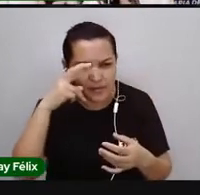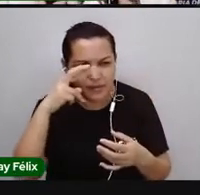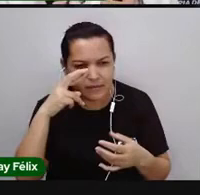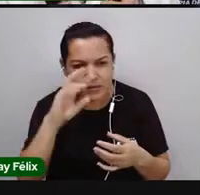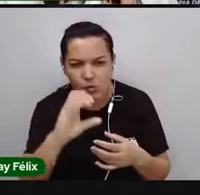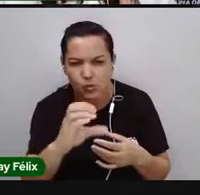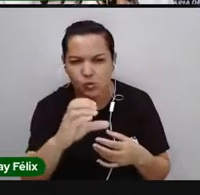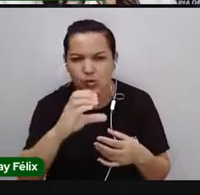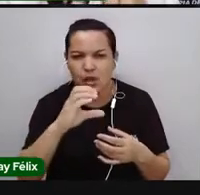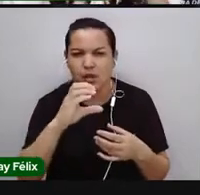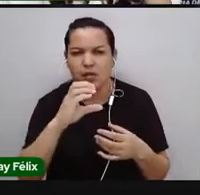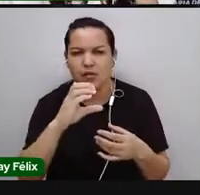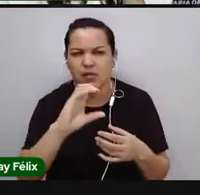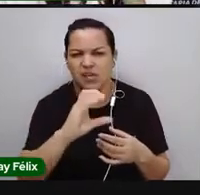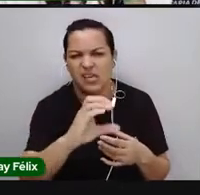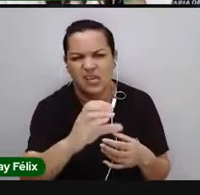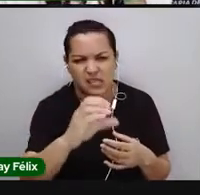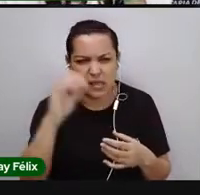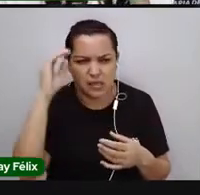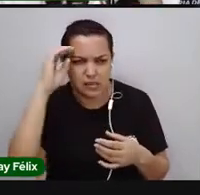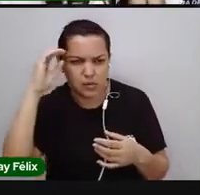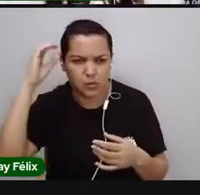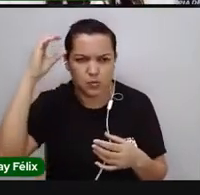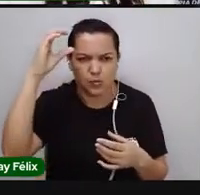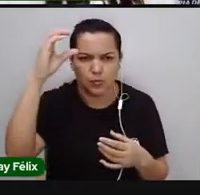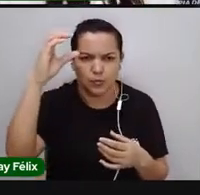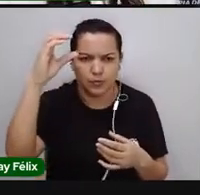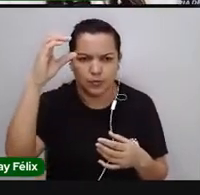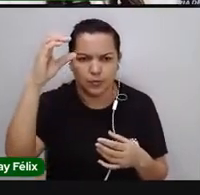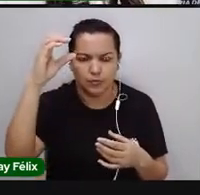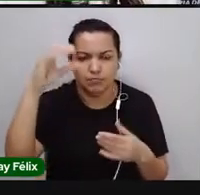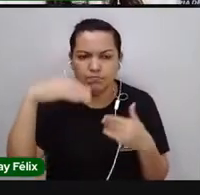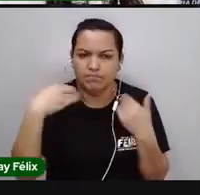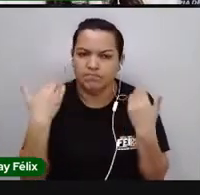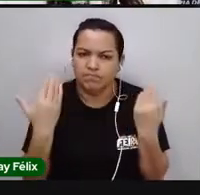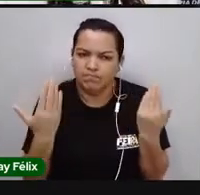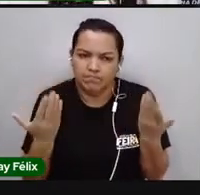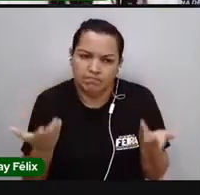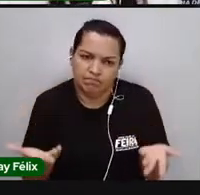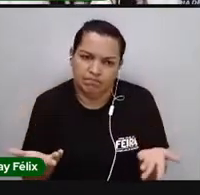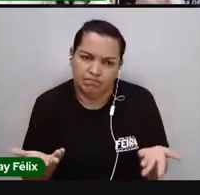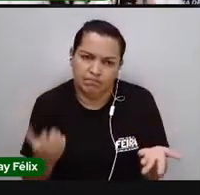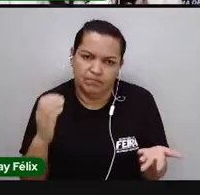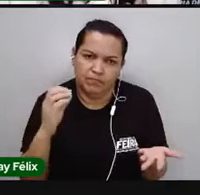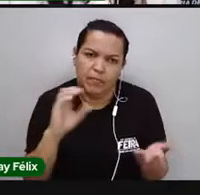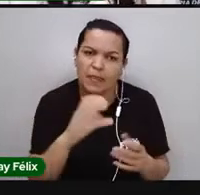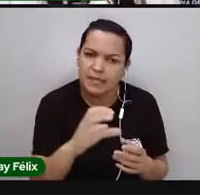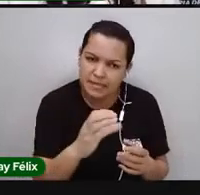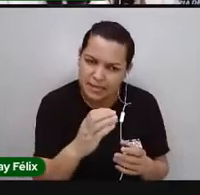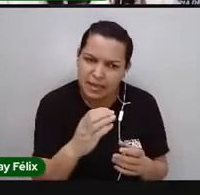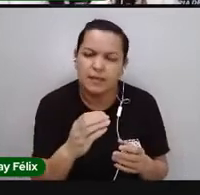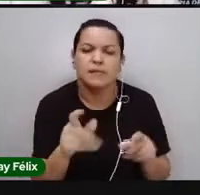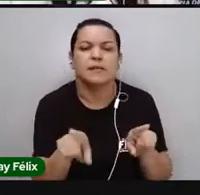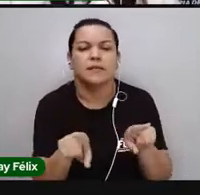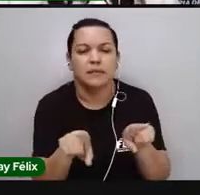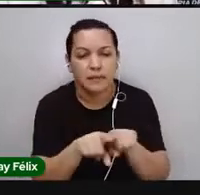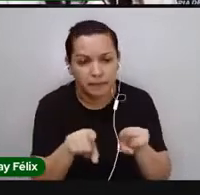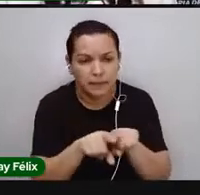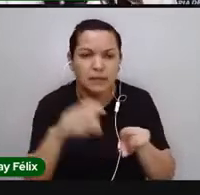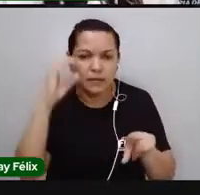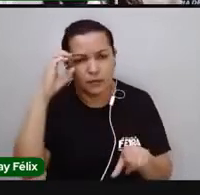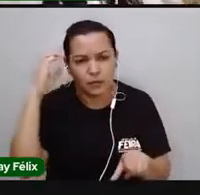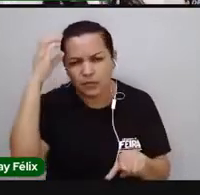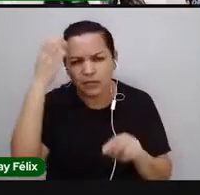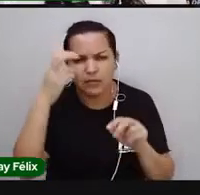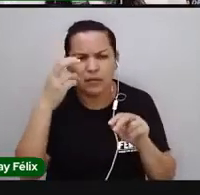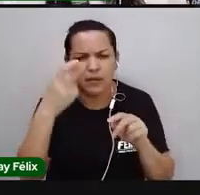ciência. Pró, ciência é cultura? Então, ciência, ela também é cultura. Por quê? Como assim?